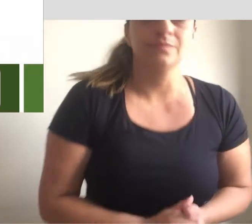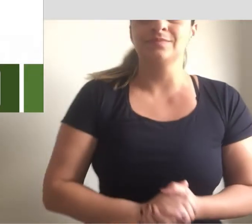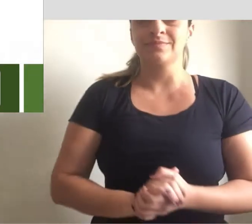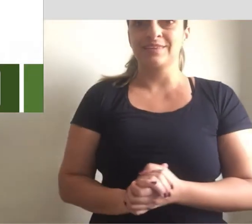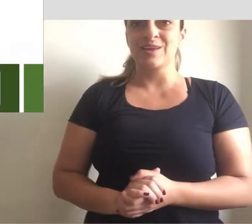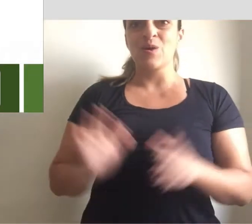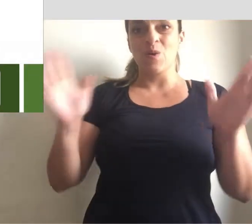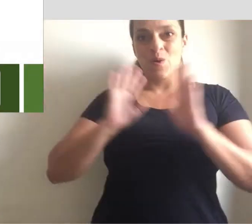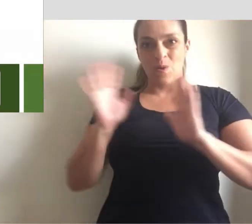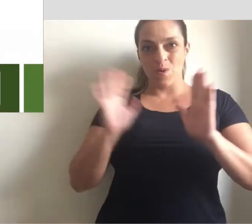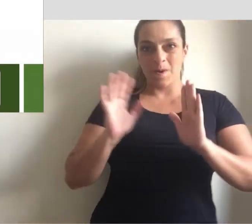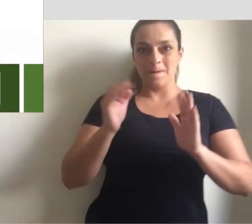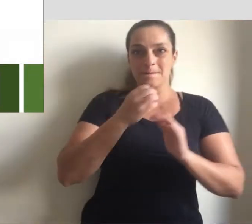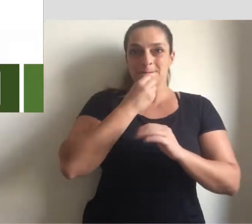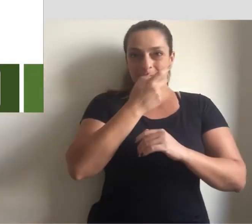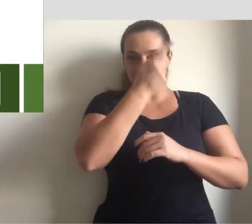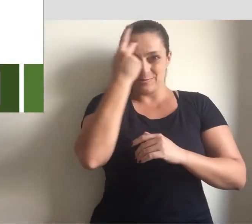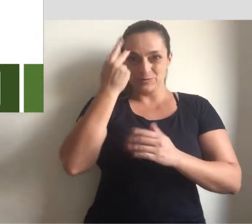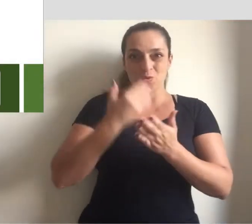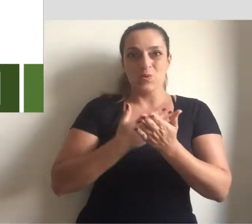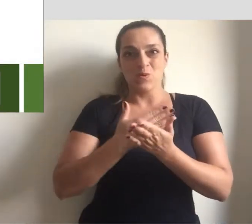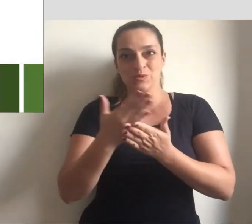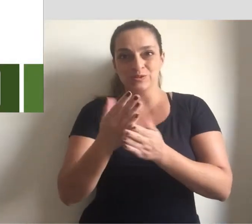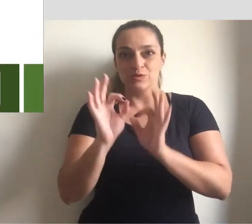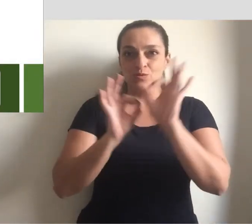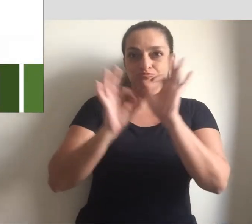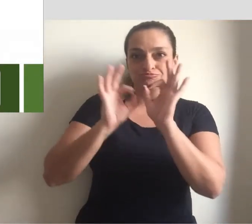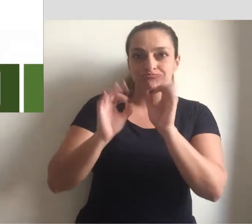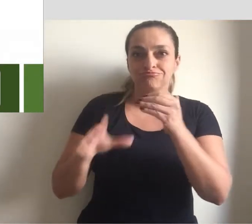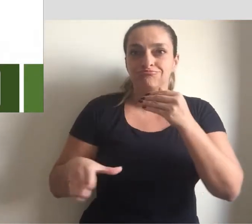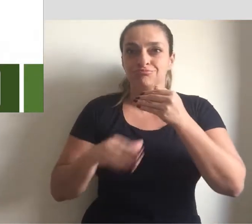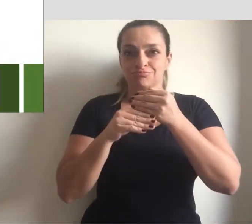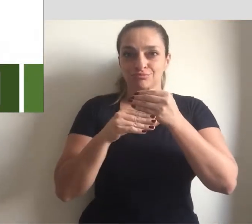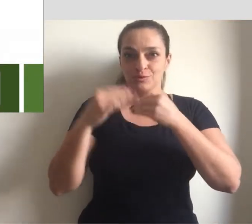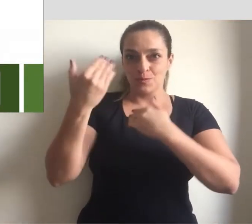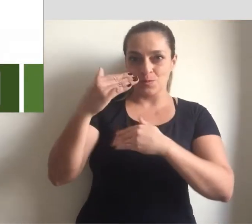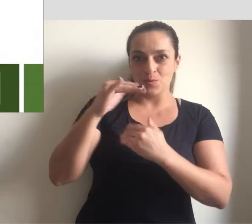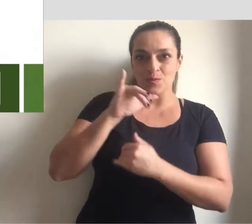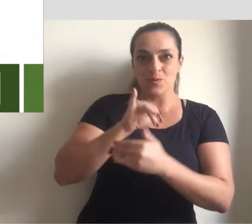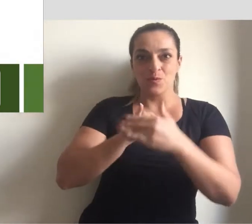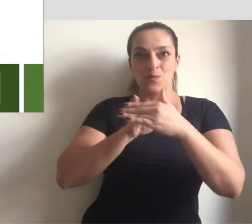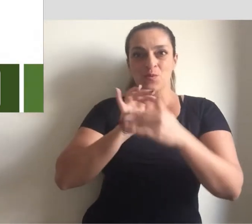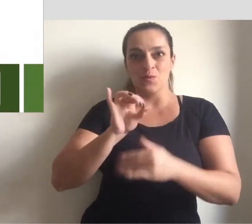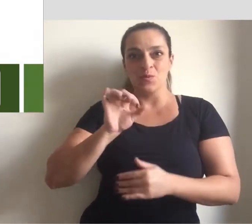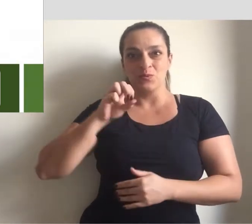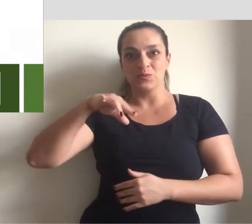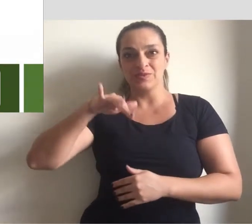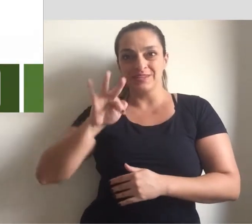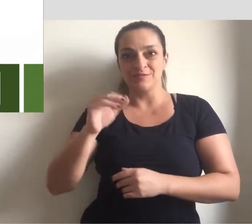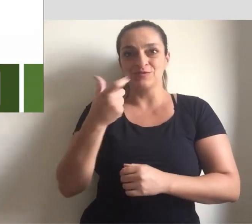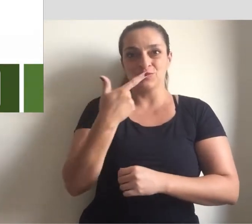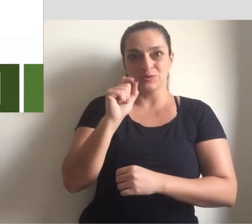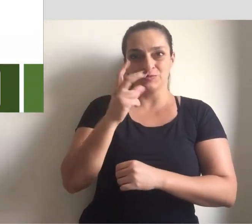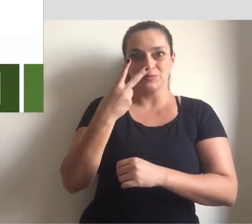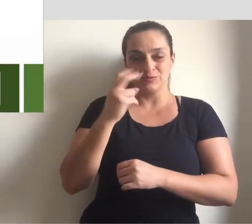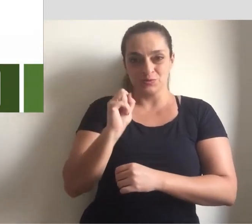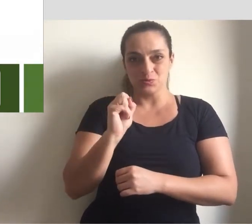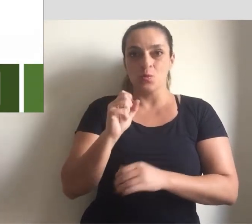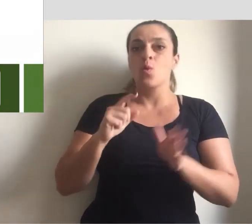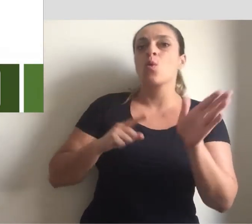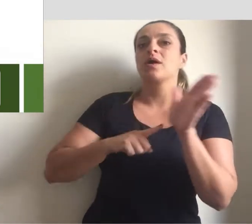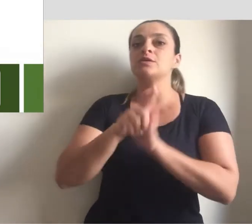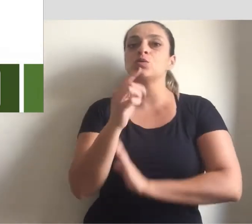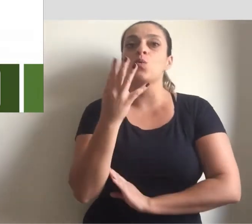Olá pessoal, dando continuidade à correção e comentário da prova da UMIF 2021, faremos agora a questão número